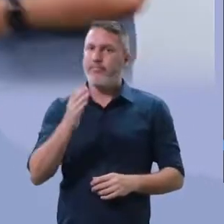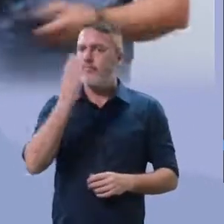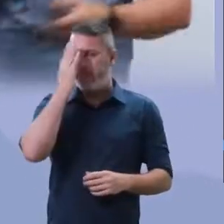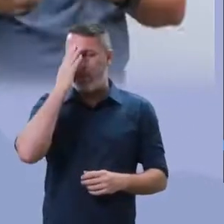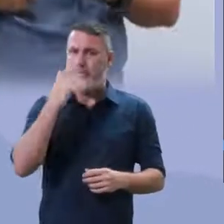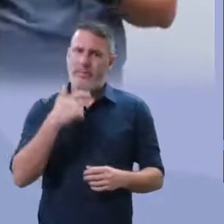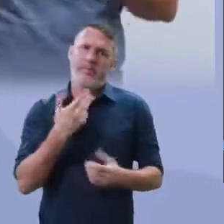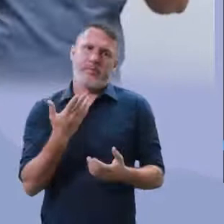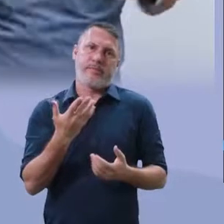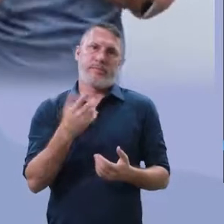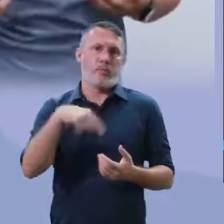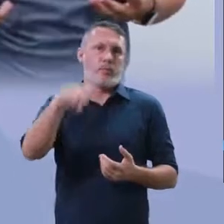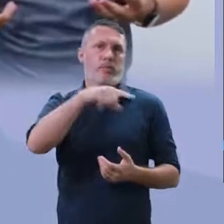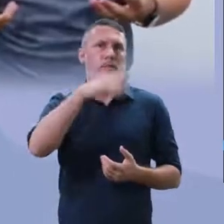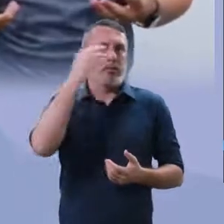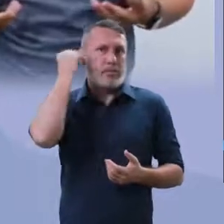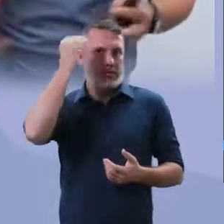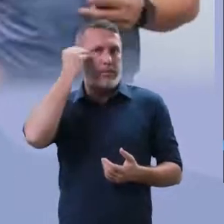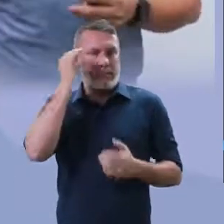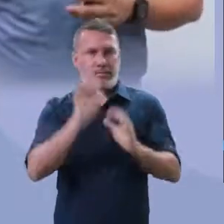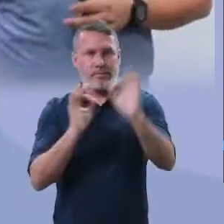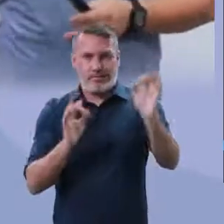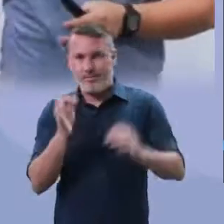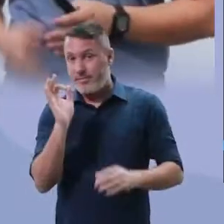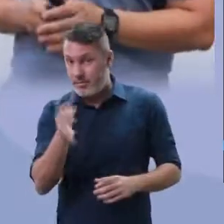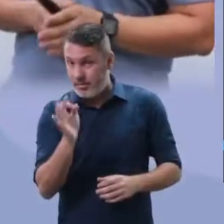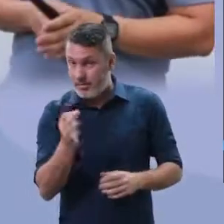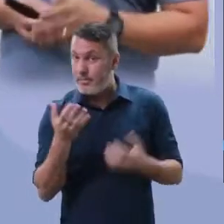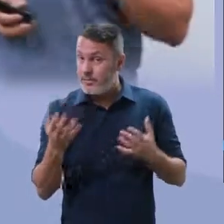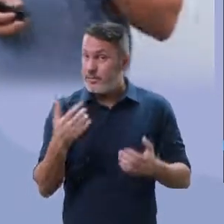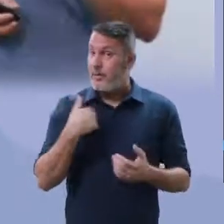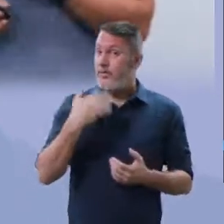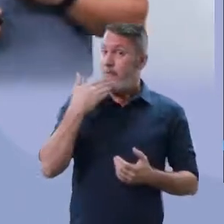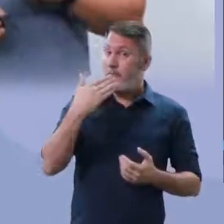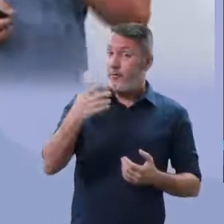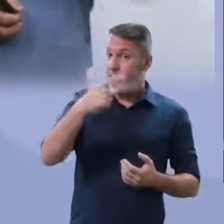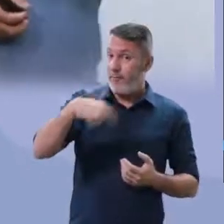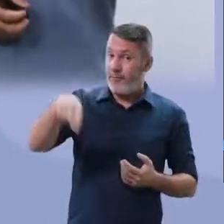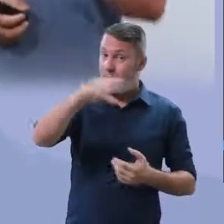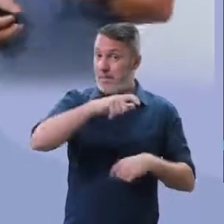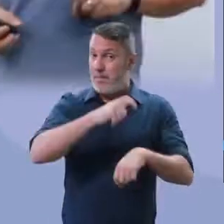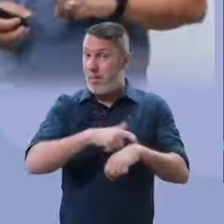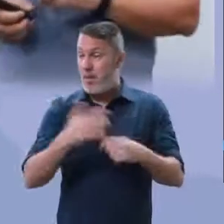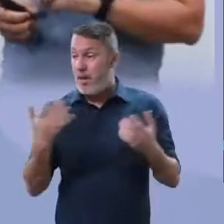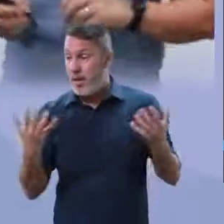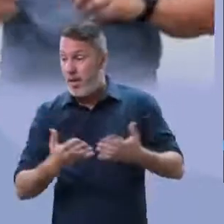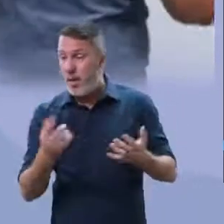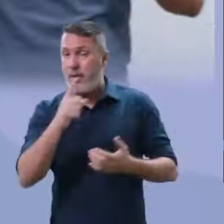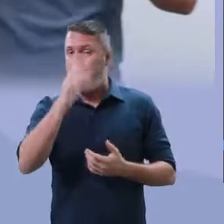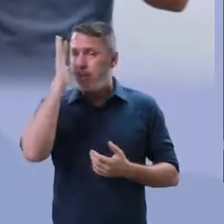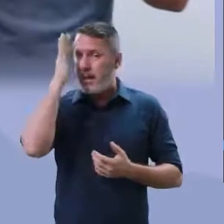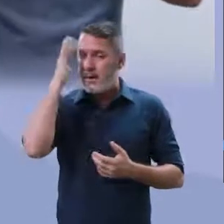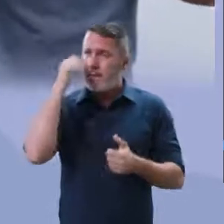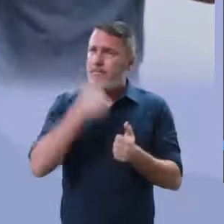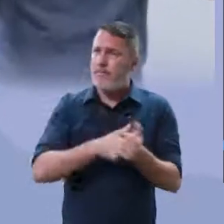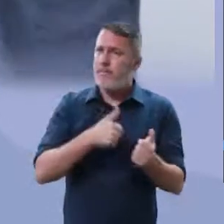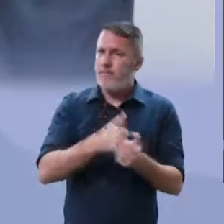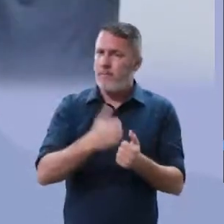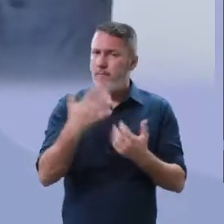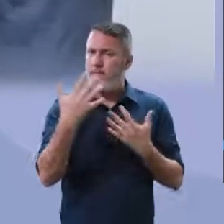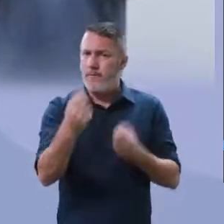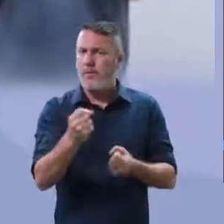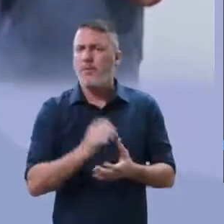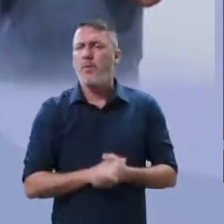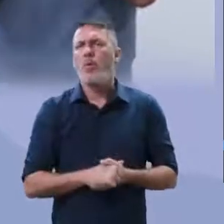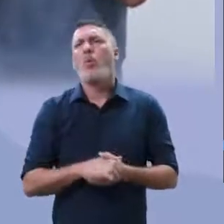para falar da EAD que vocês, na verdade? Eu vou pedir a vocês, neste momento, para vocês pensarem um pouquinho,